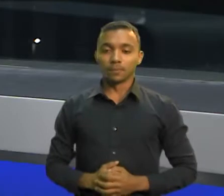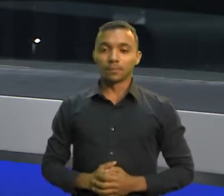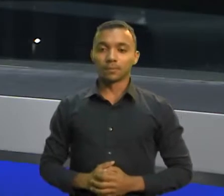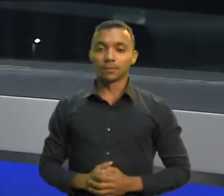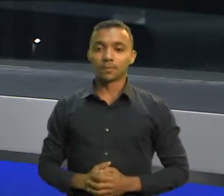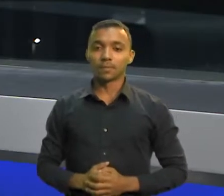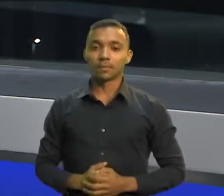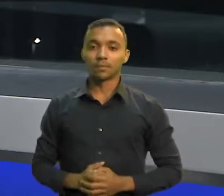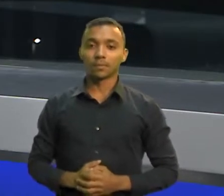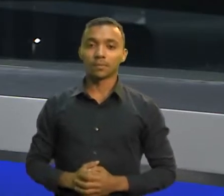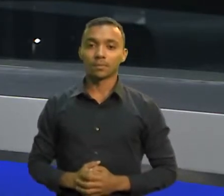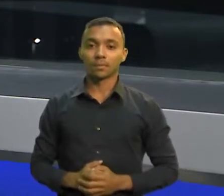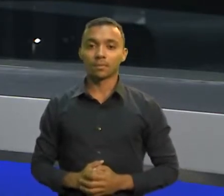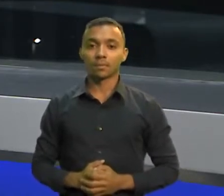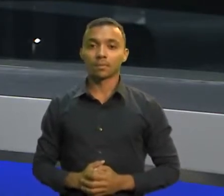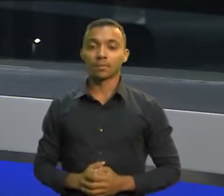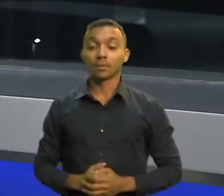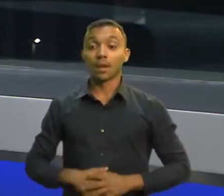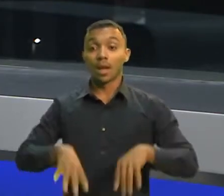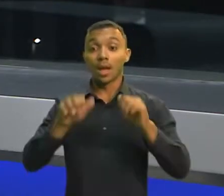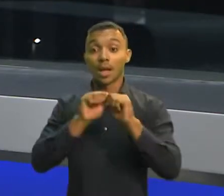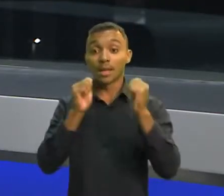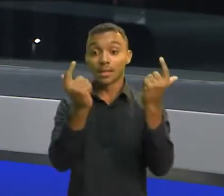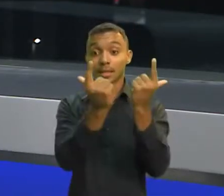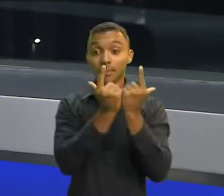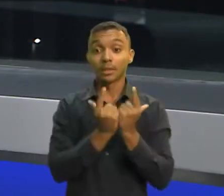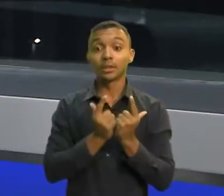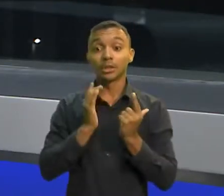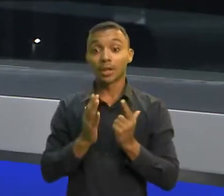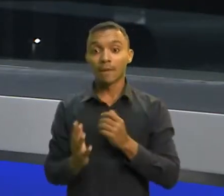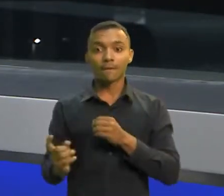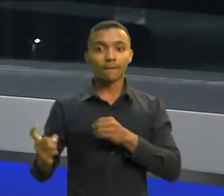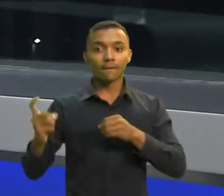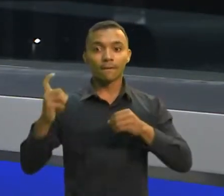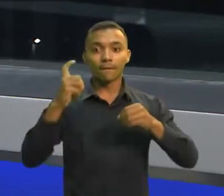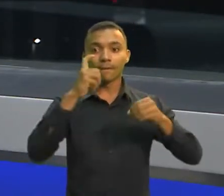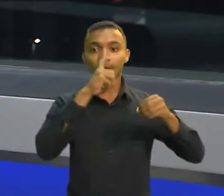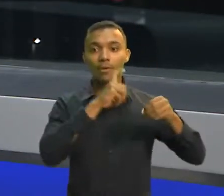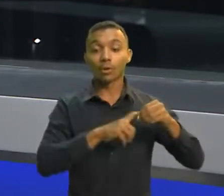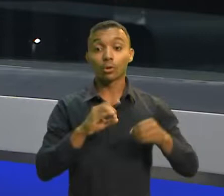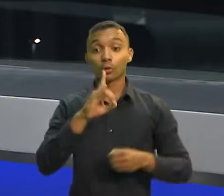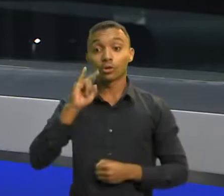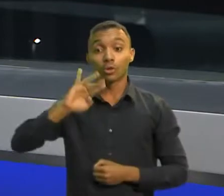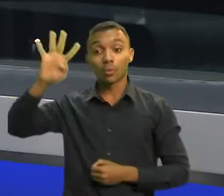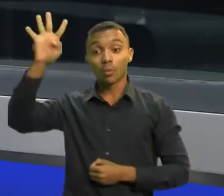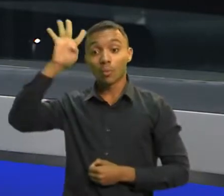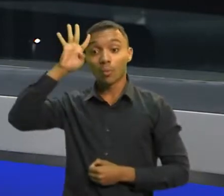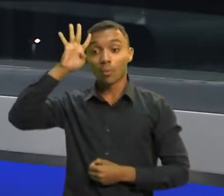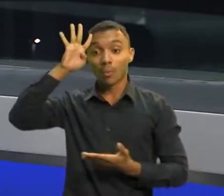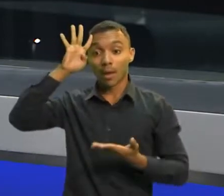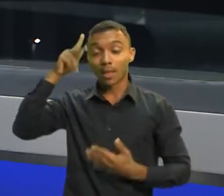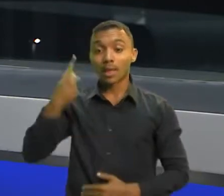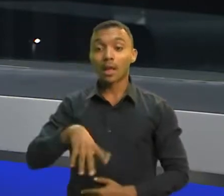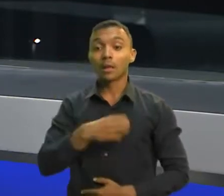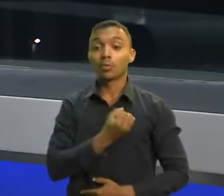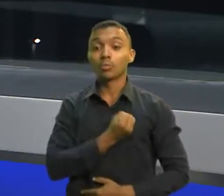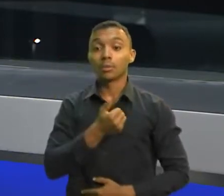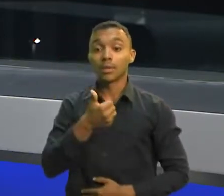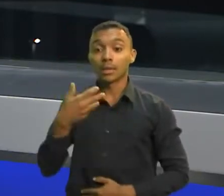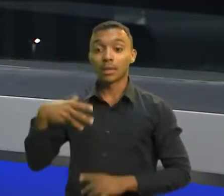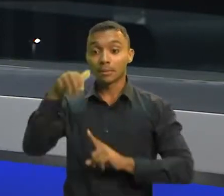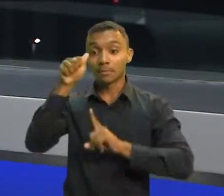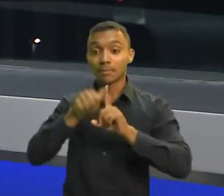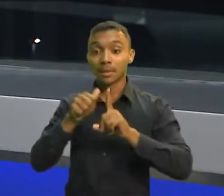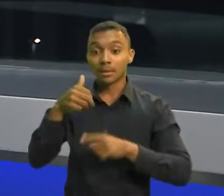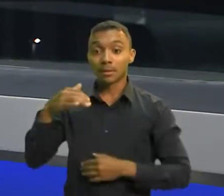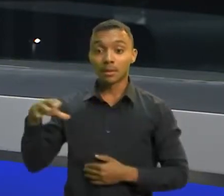A Assembleia Legislativa retomou os trabalhos nesta quarta-feira no plenário 13 de maio. O presidente da Casa,